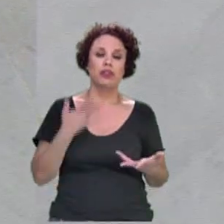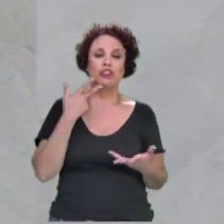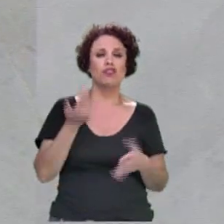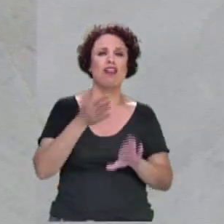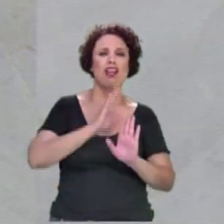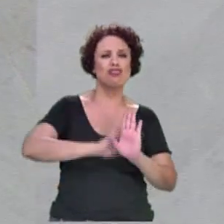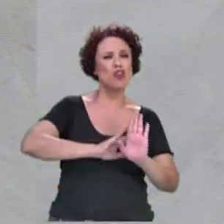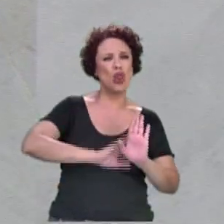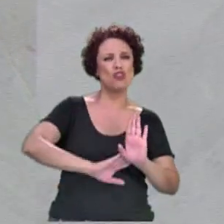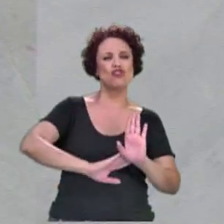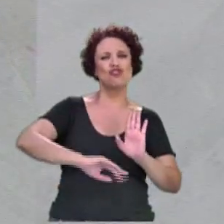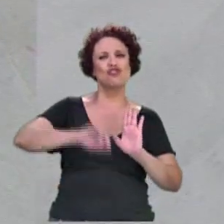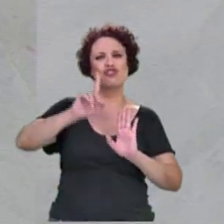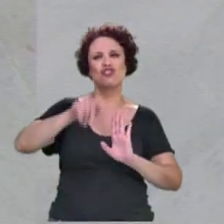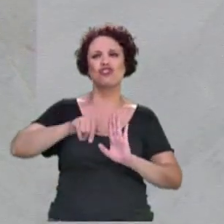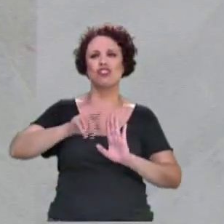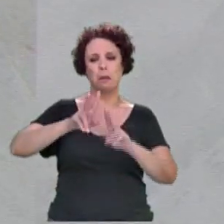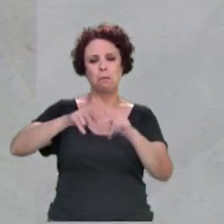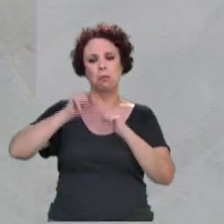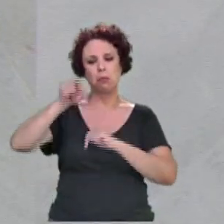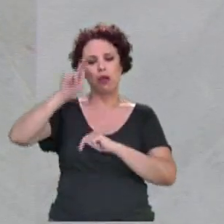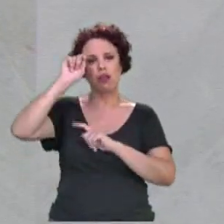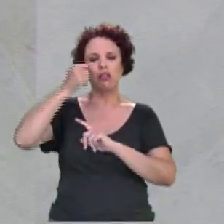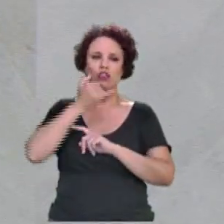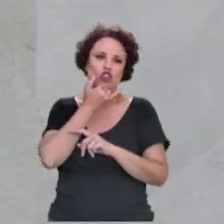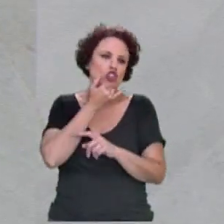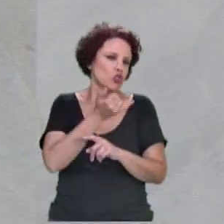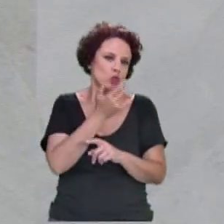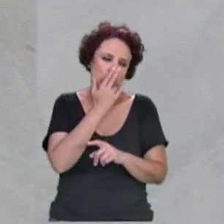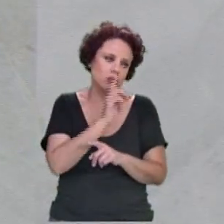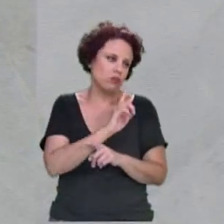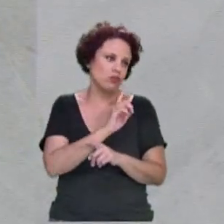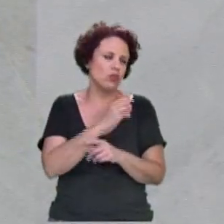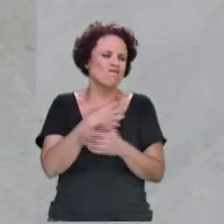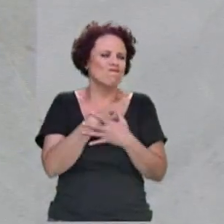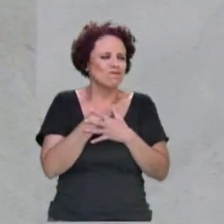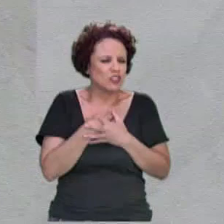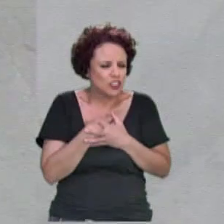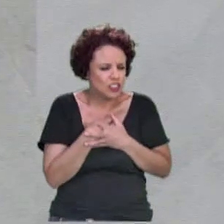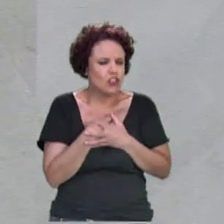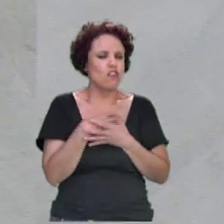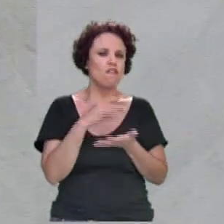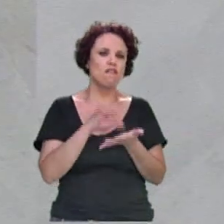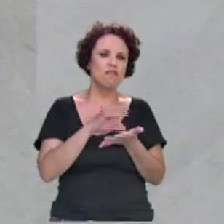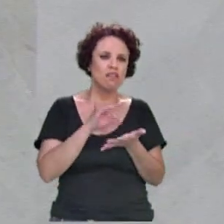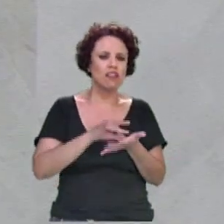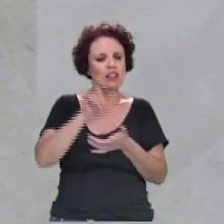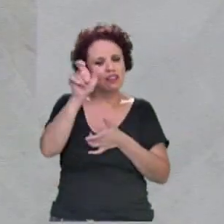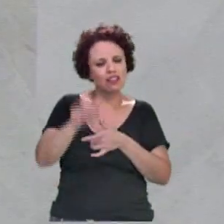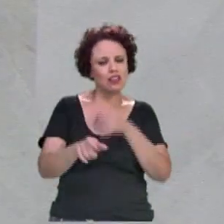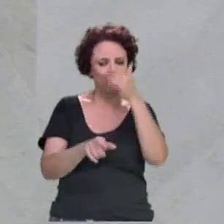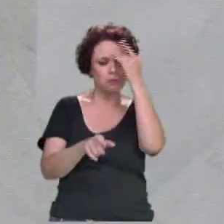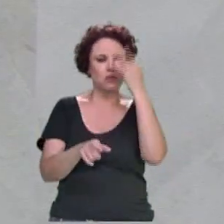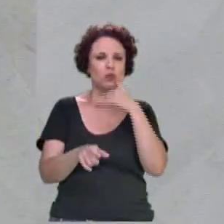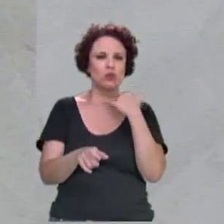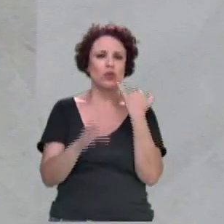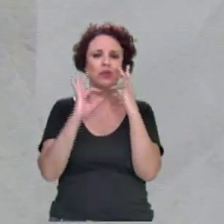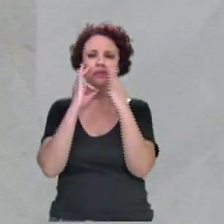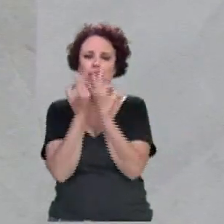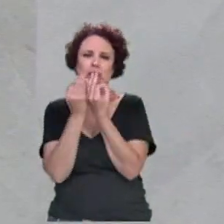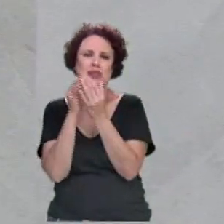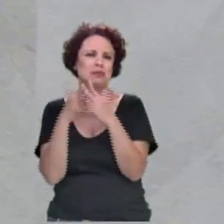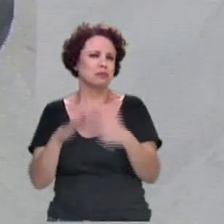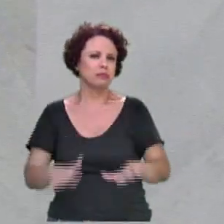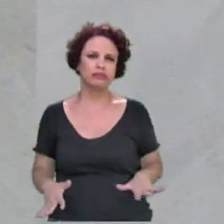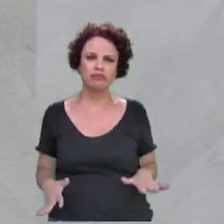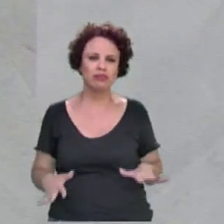discurso ideológico, me perdoem, eu acho que não é o caminho. Eu sinto muito por essa família, por esse cidadão que acabou perdendo sua vida, os demais